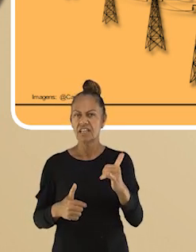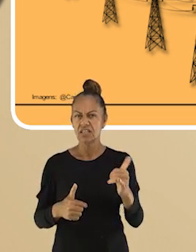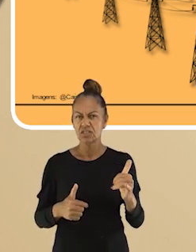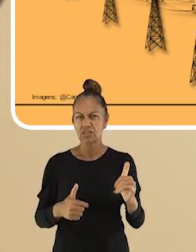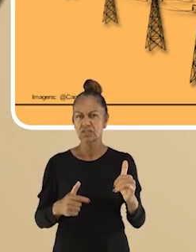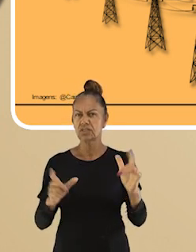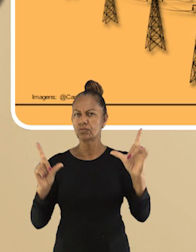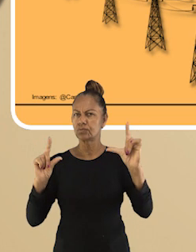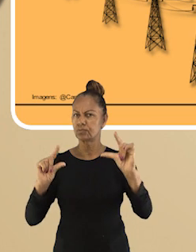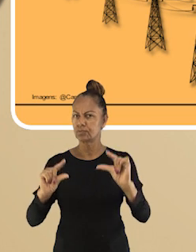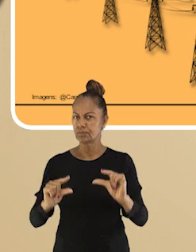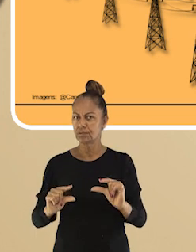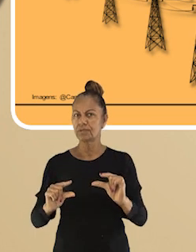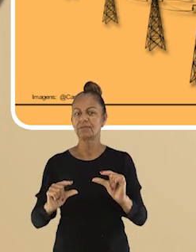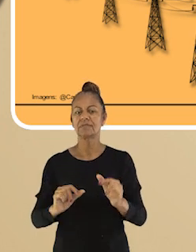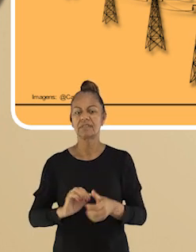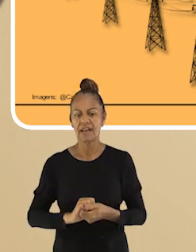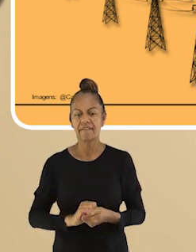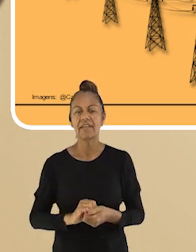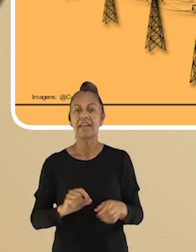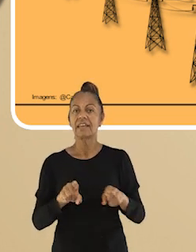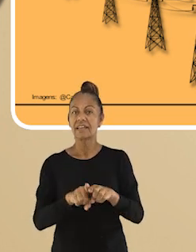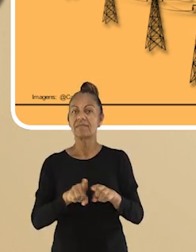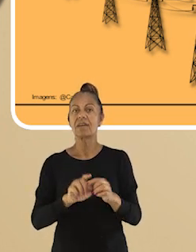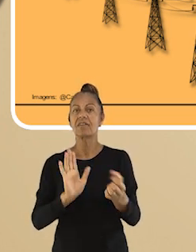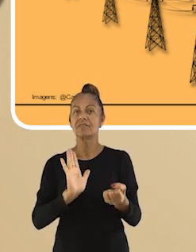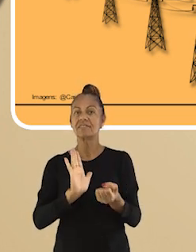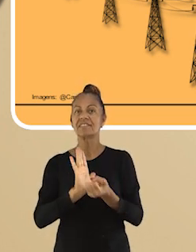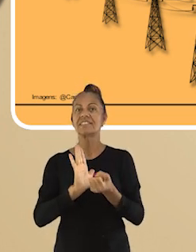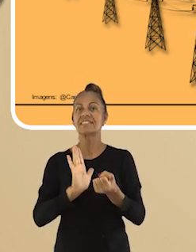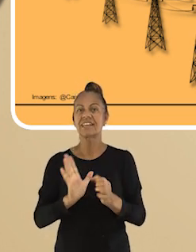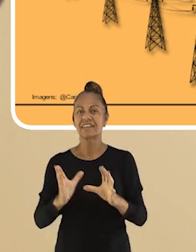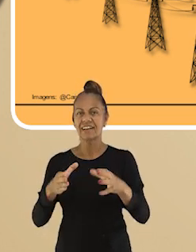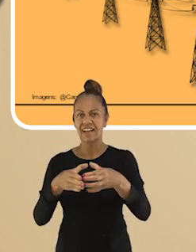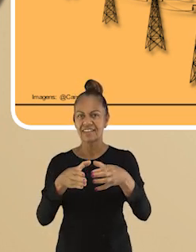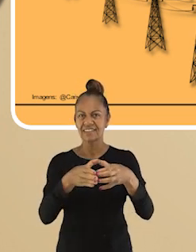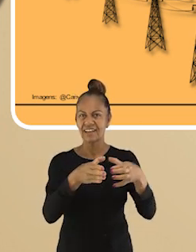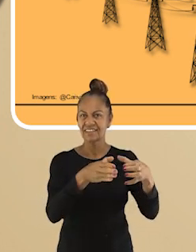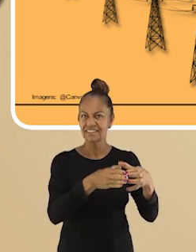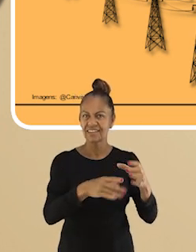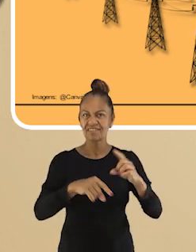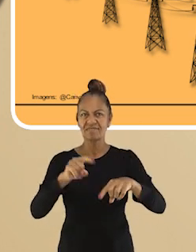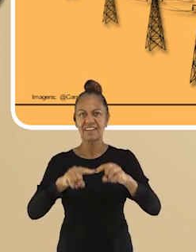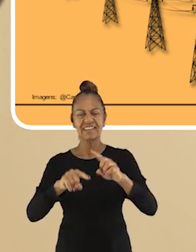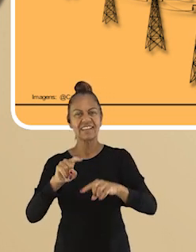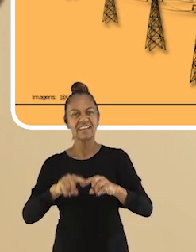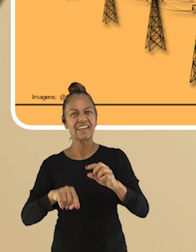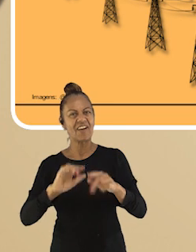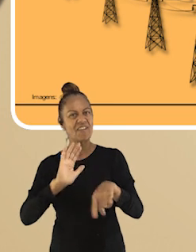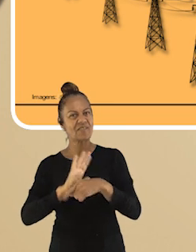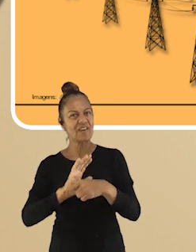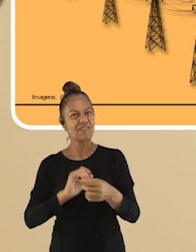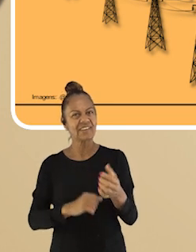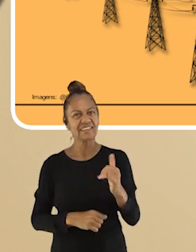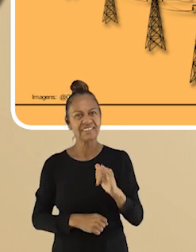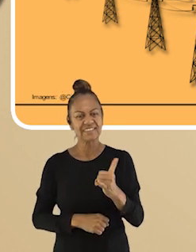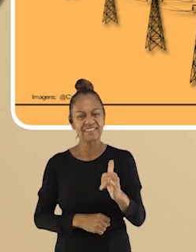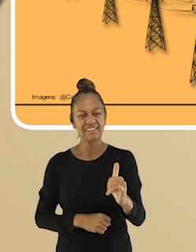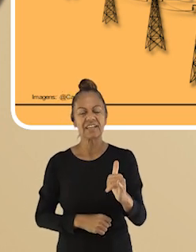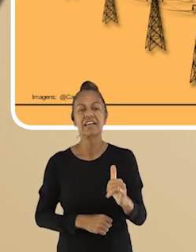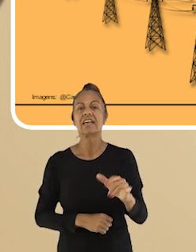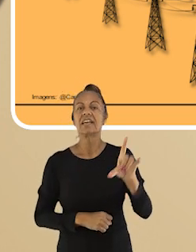entendemos um pouco sobre o selo de classificação dos eletrodomésticos. Devemos, se possível, optar por